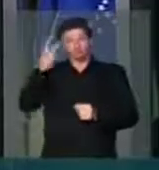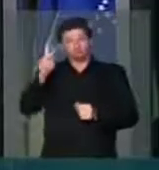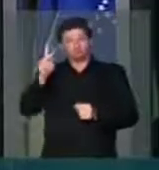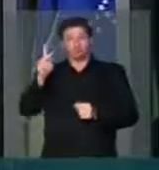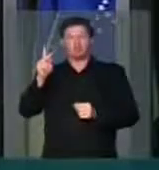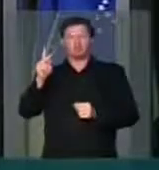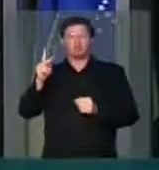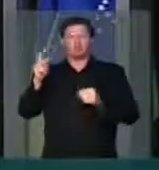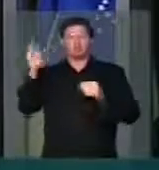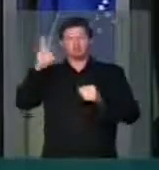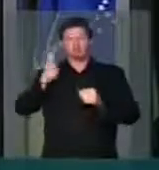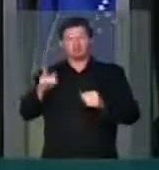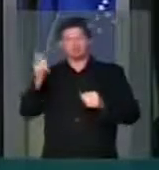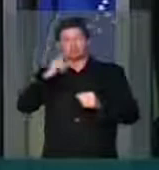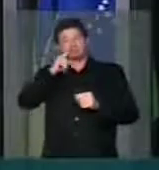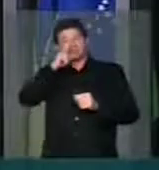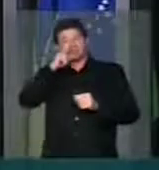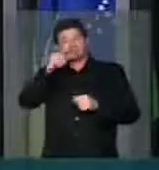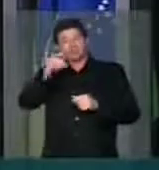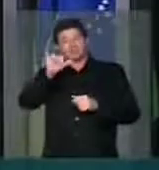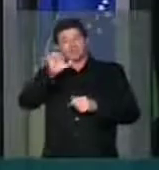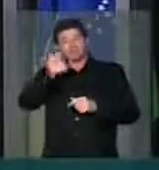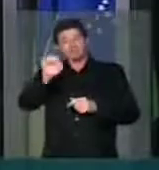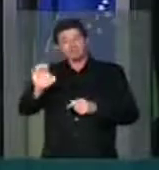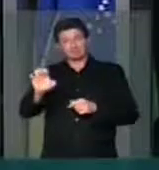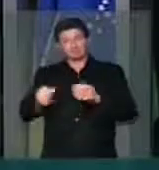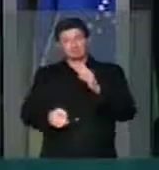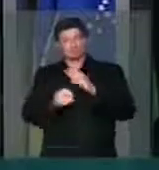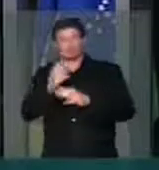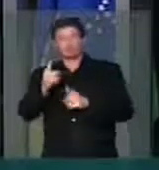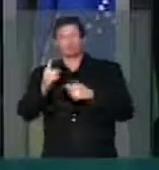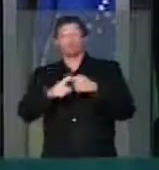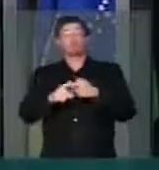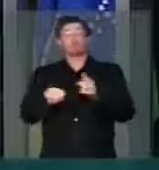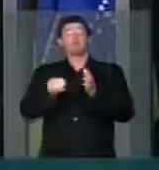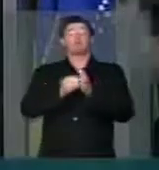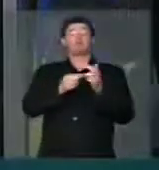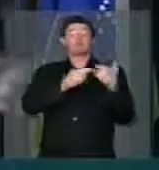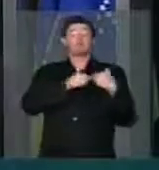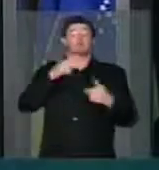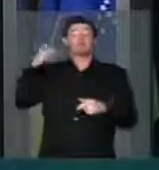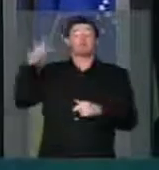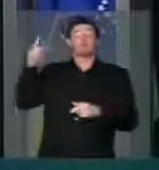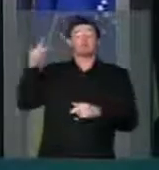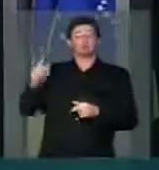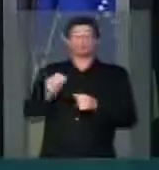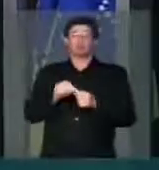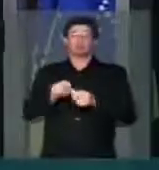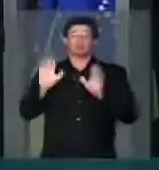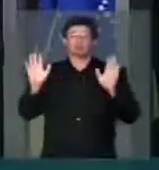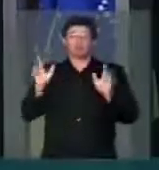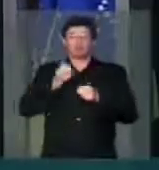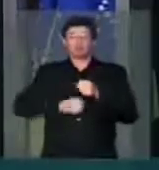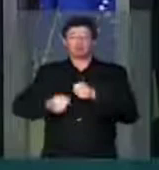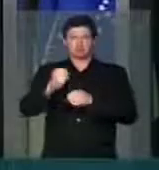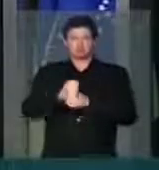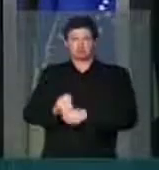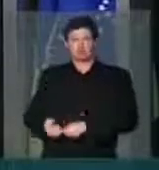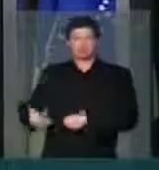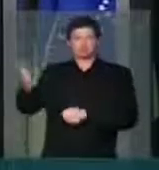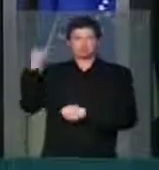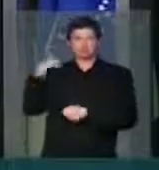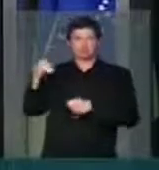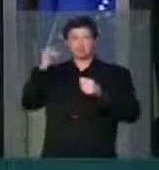saia dessa crise criada pela irresponsabilidade que ela praticou no ano passado